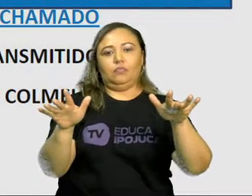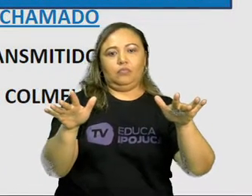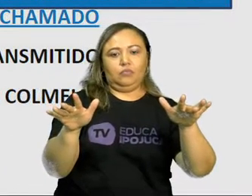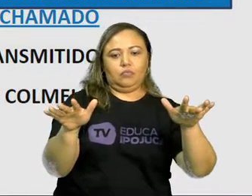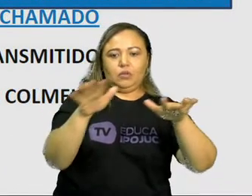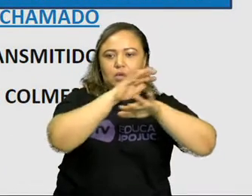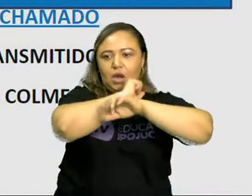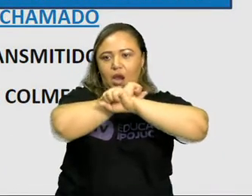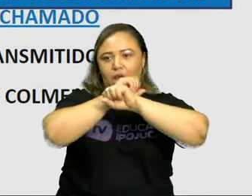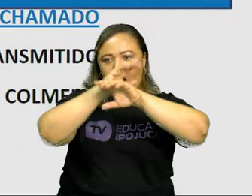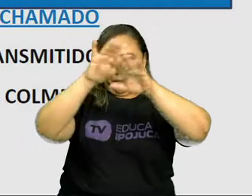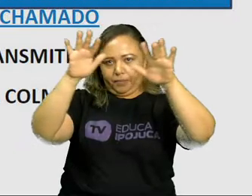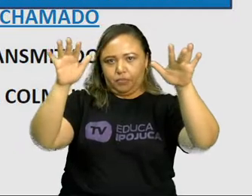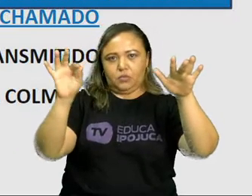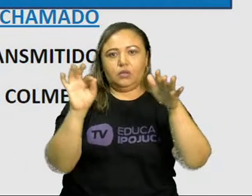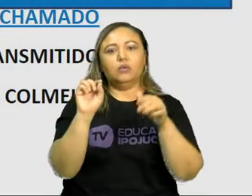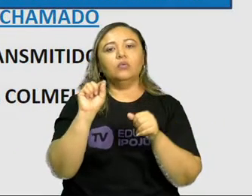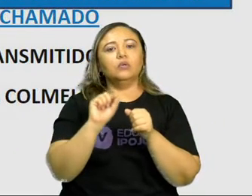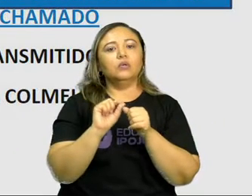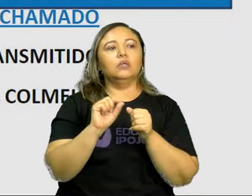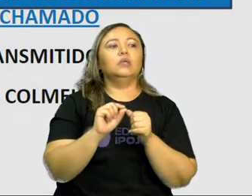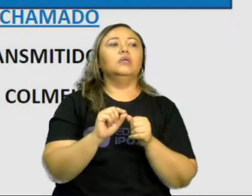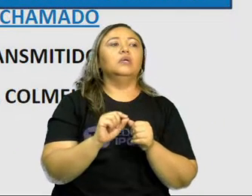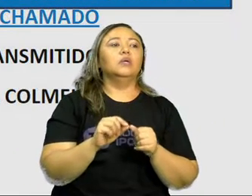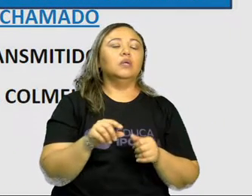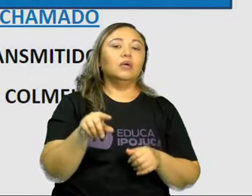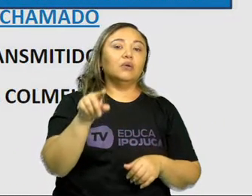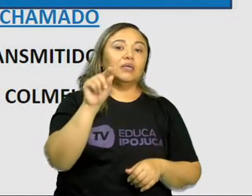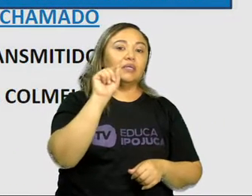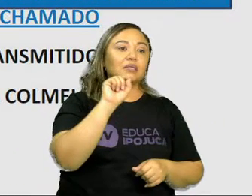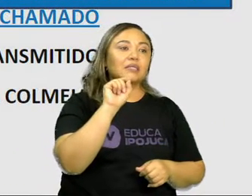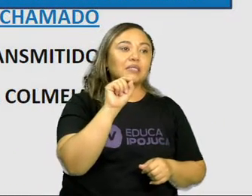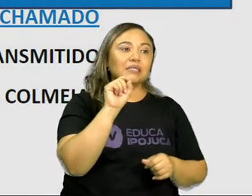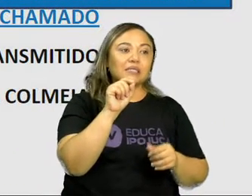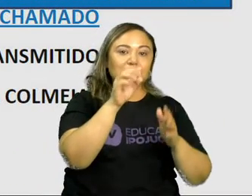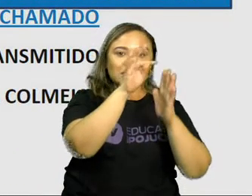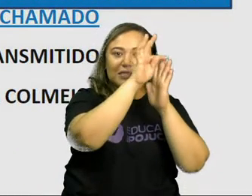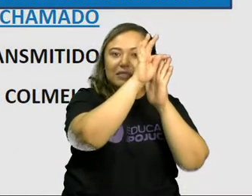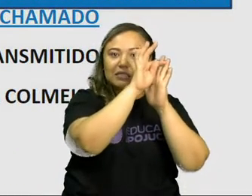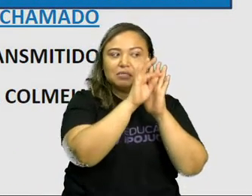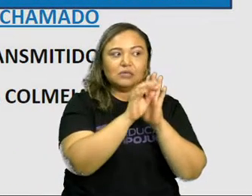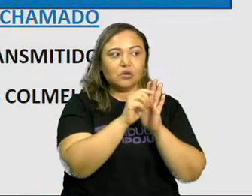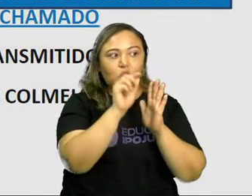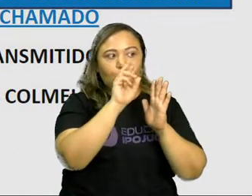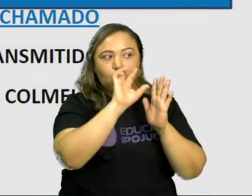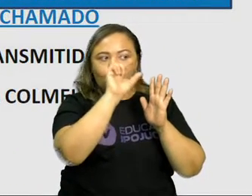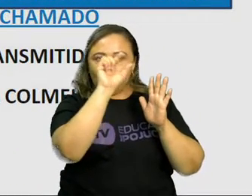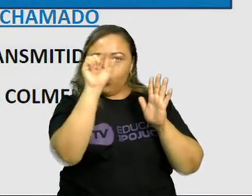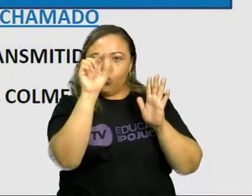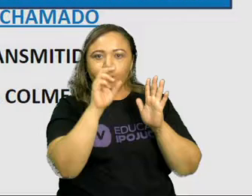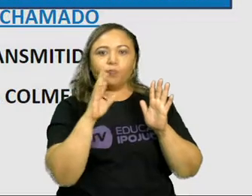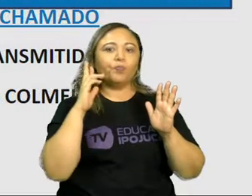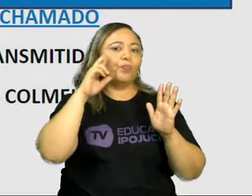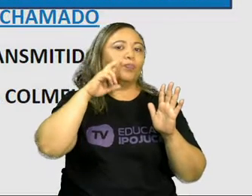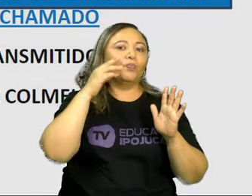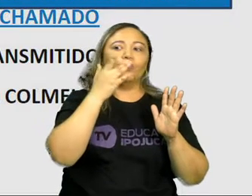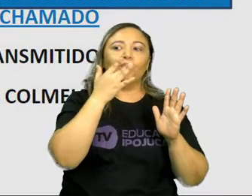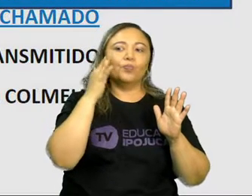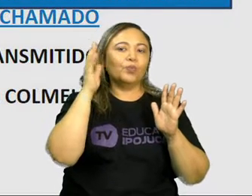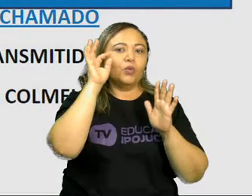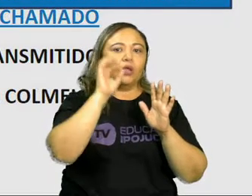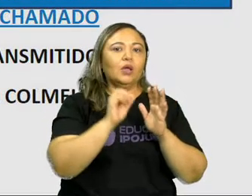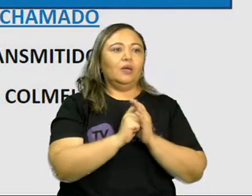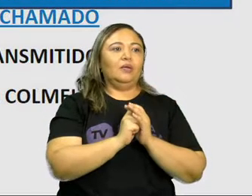se espalhar rapidamente pela colmeia. Então, eu tenho aí em rosa o argumento, né? Então,